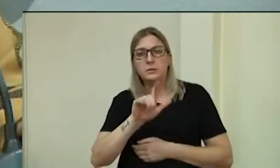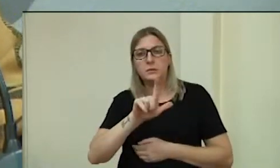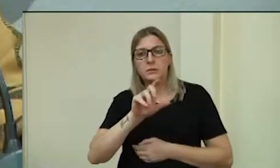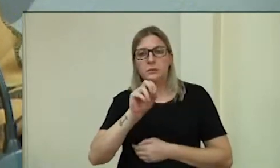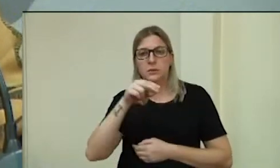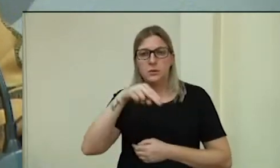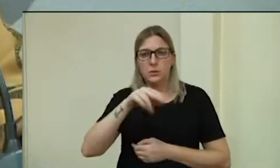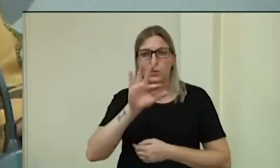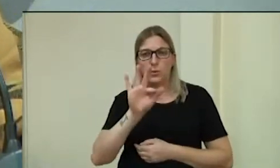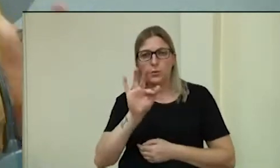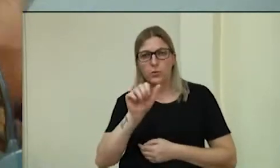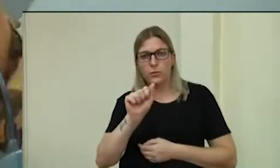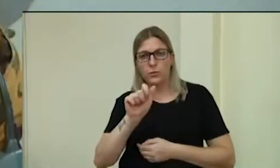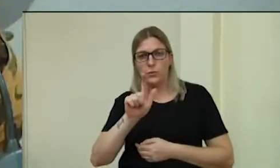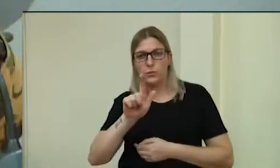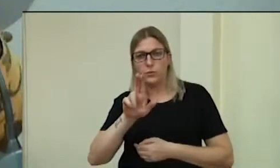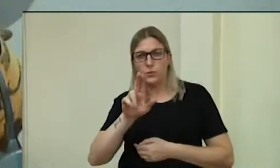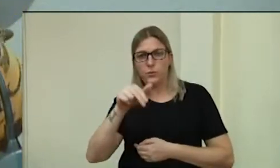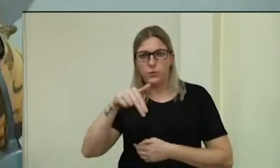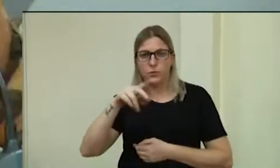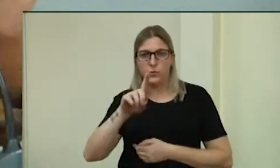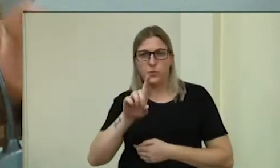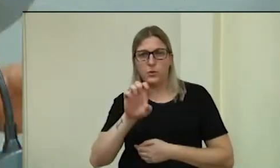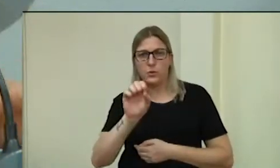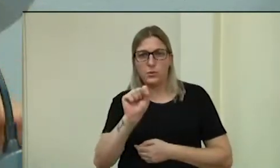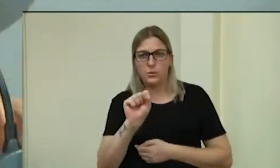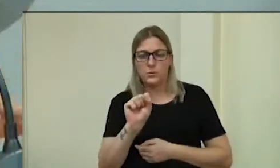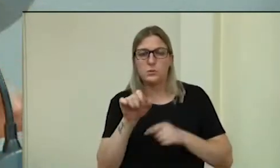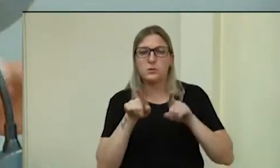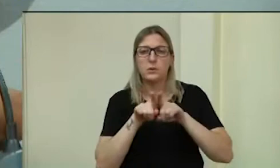pedido do vereador André Jukowski.